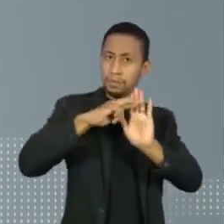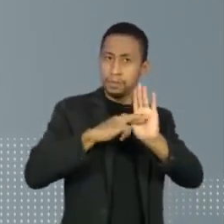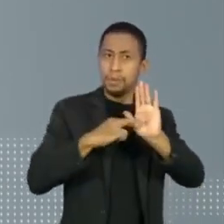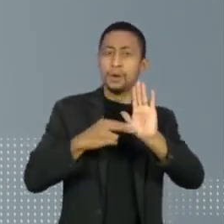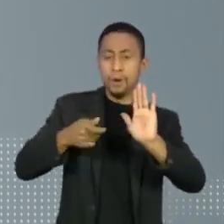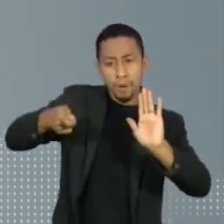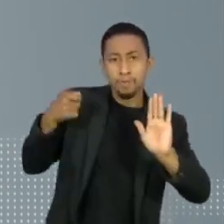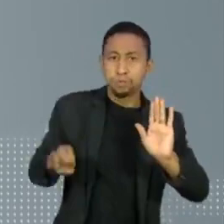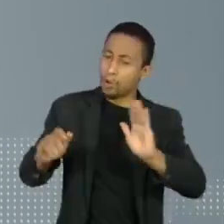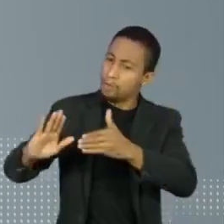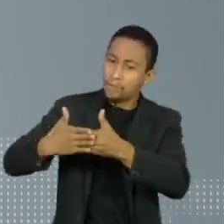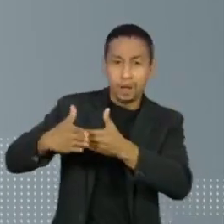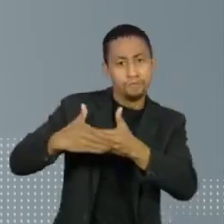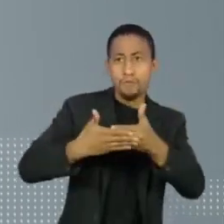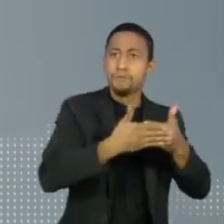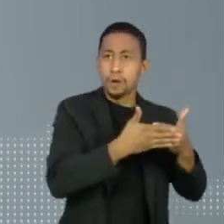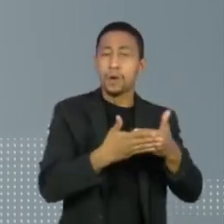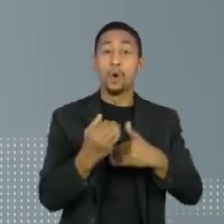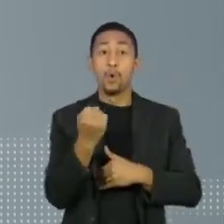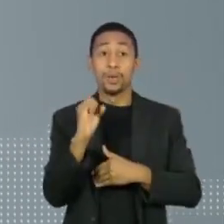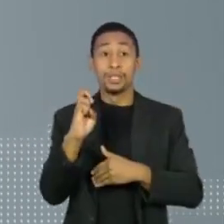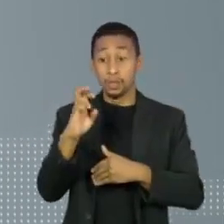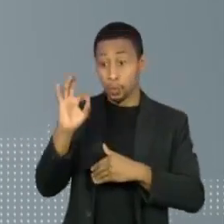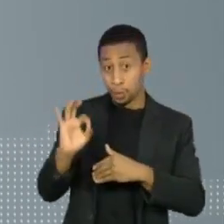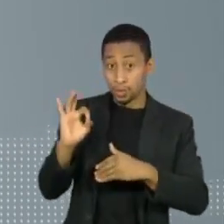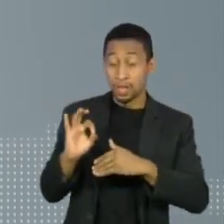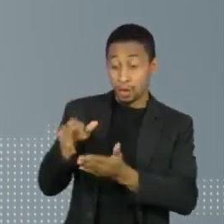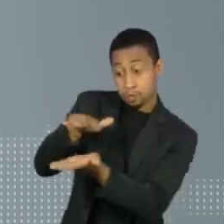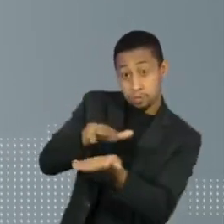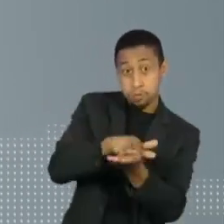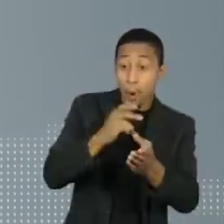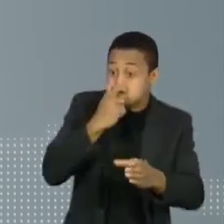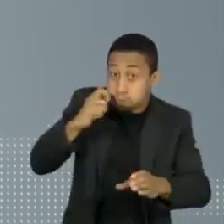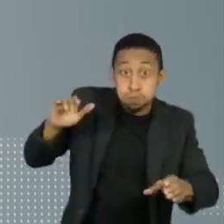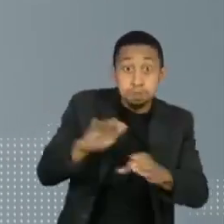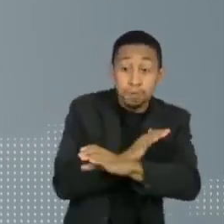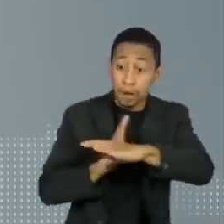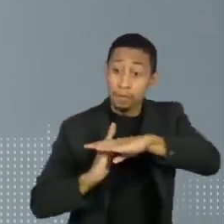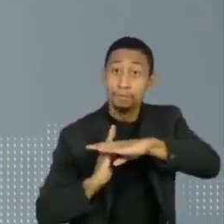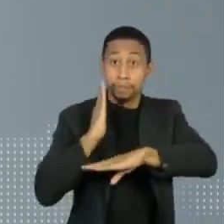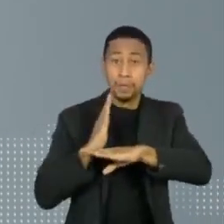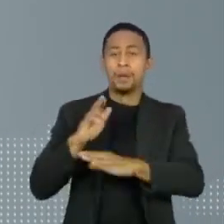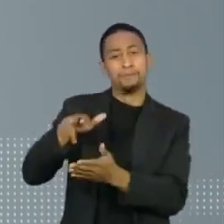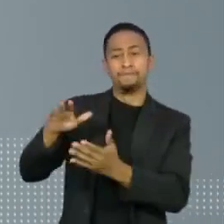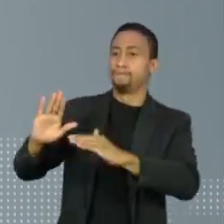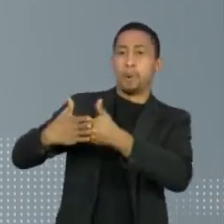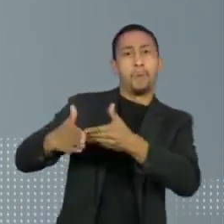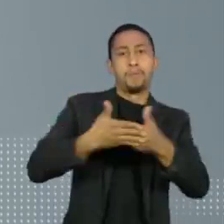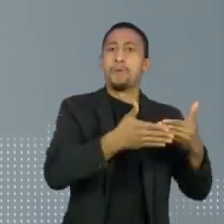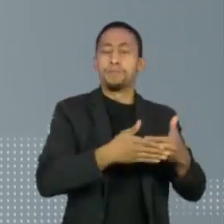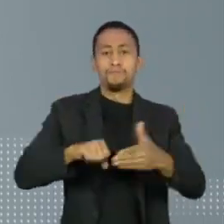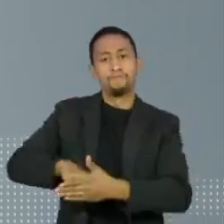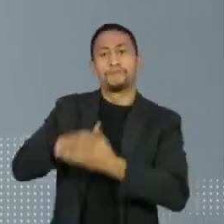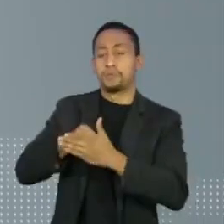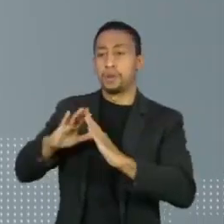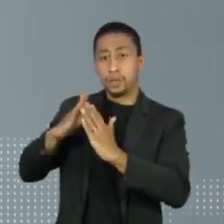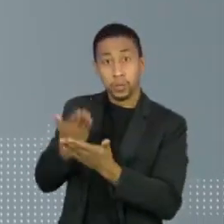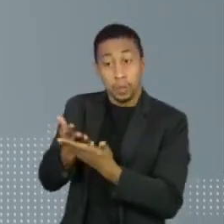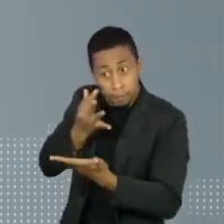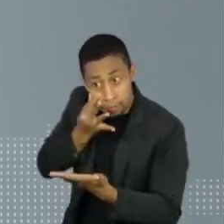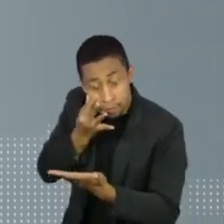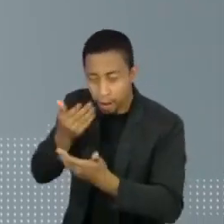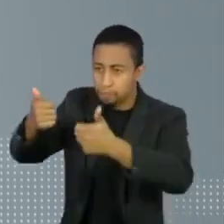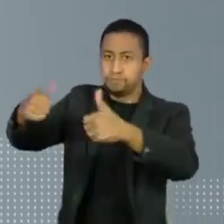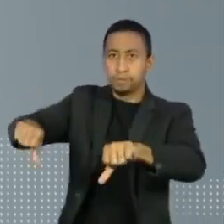em regiões com mais de 85% de leitos ocupados, com proibição de eventos, suspensão da educação presencial,